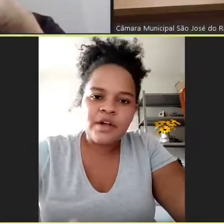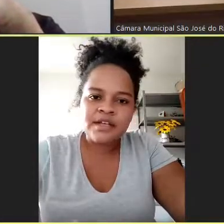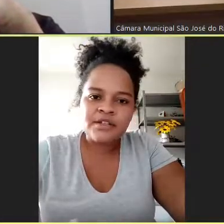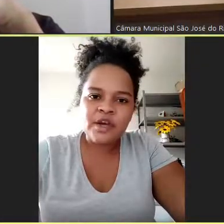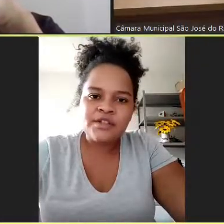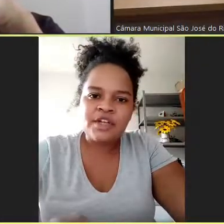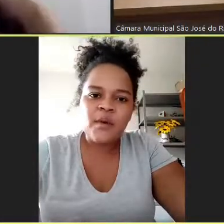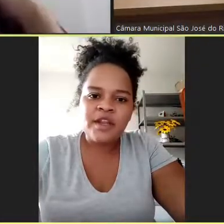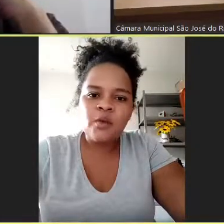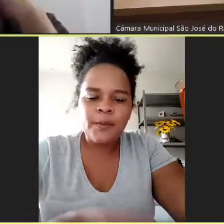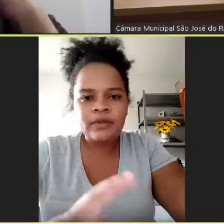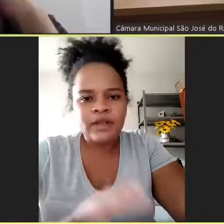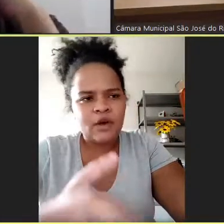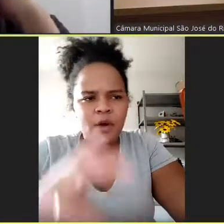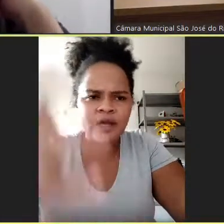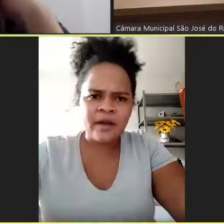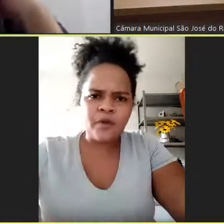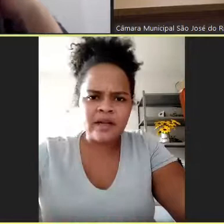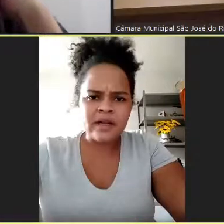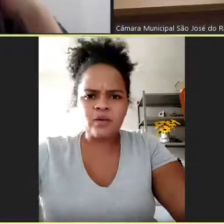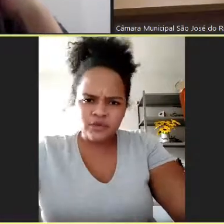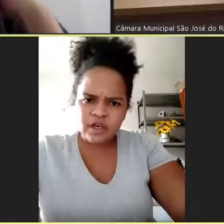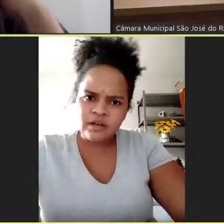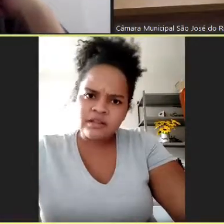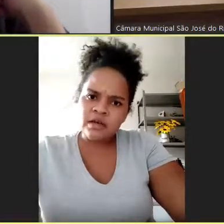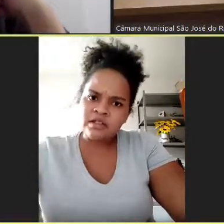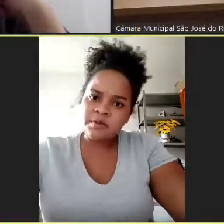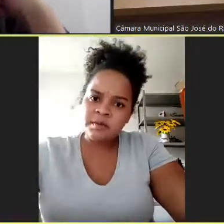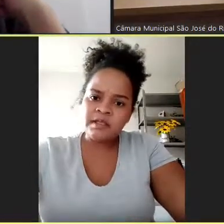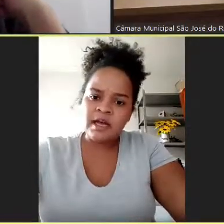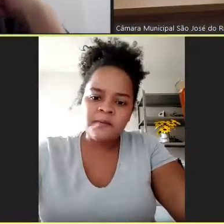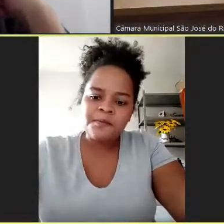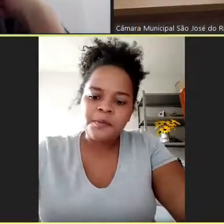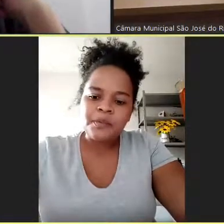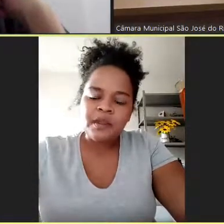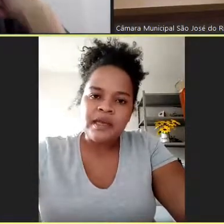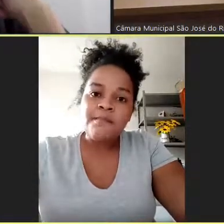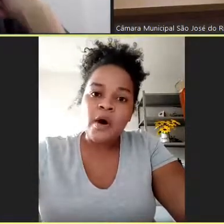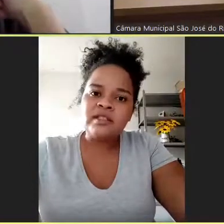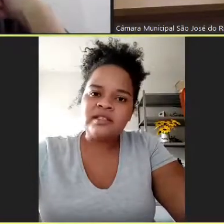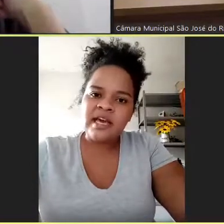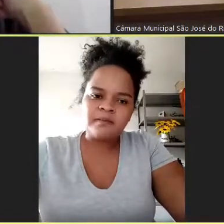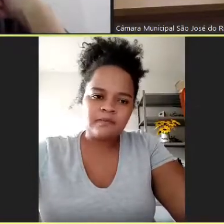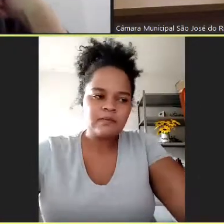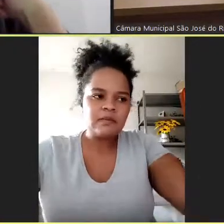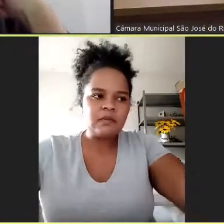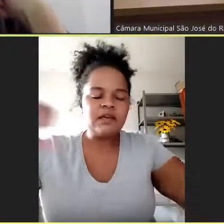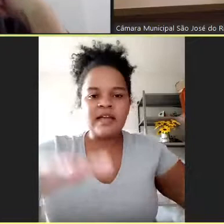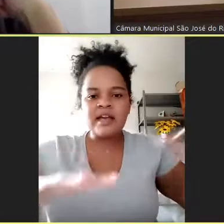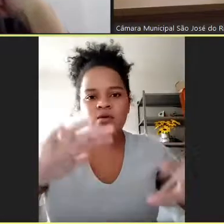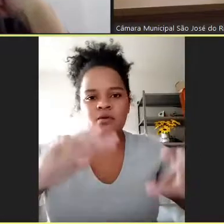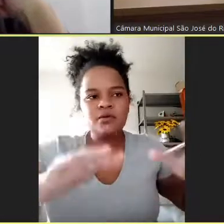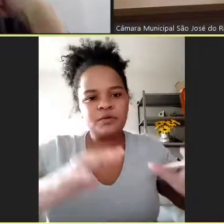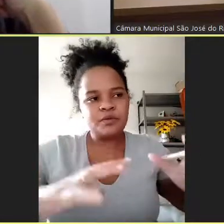as doses de H1N1. Eu perguntei, falei, como que é? Como que eles estão quantificando essas doses para mandar? E aí pode ser que